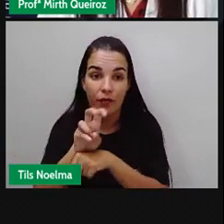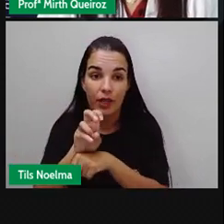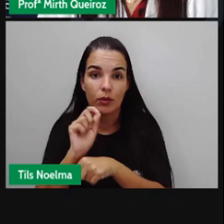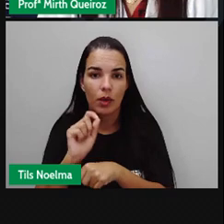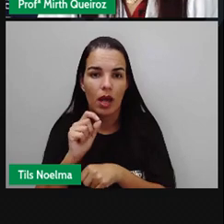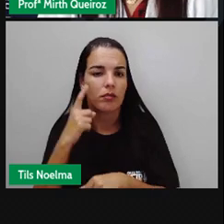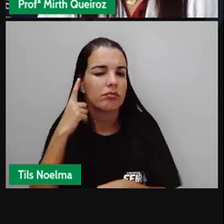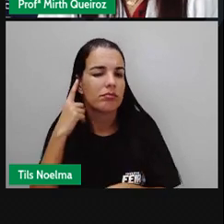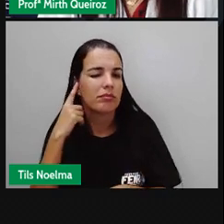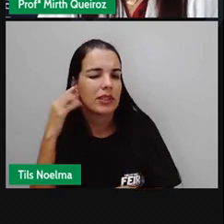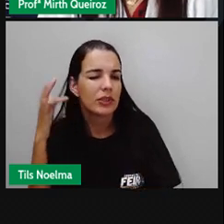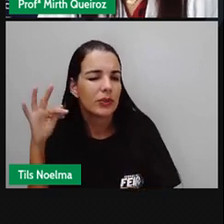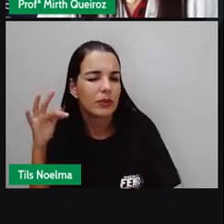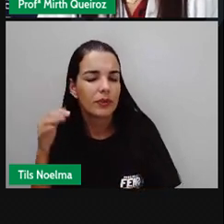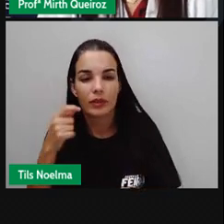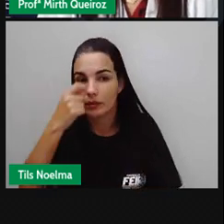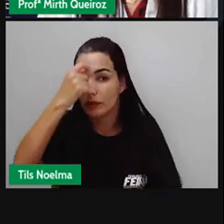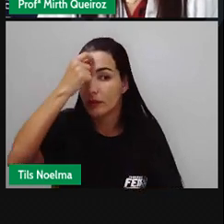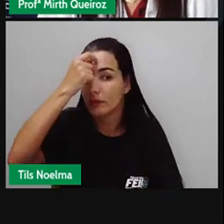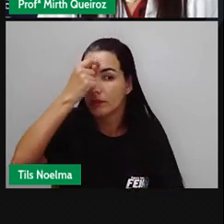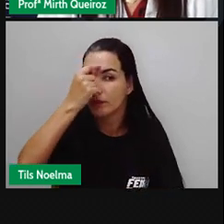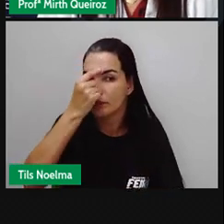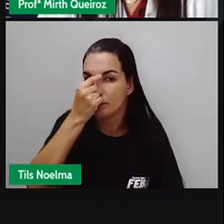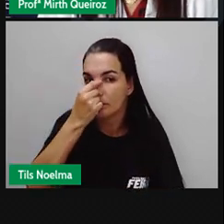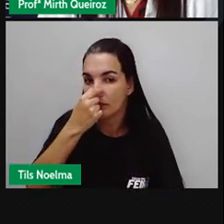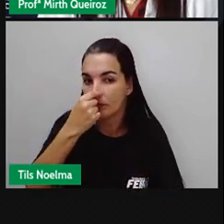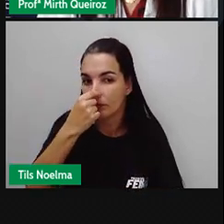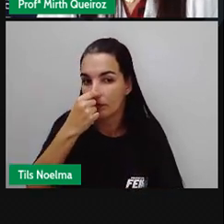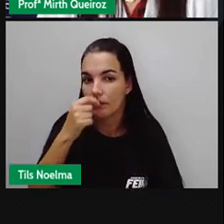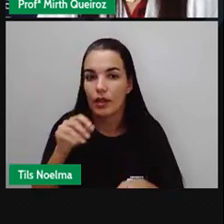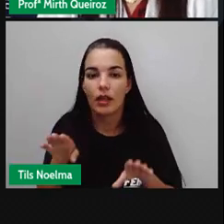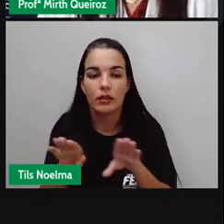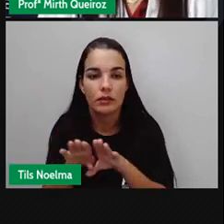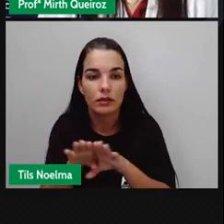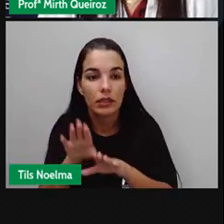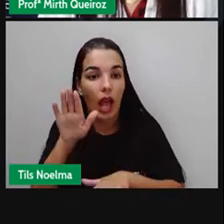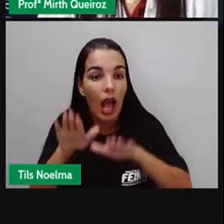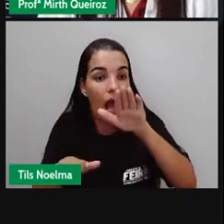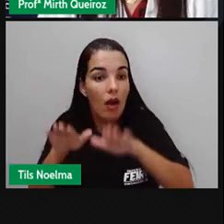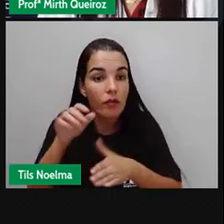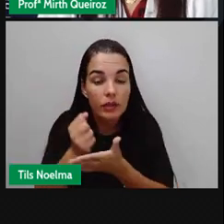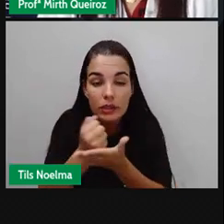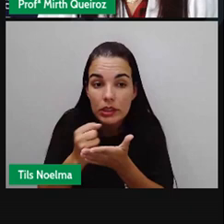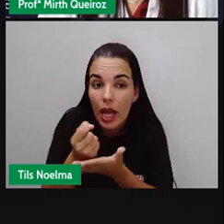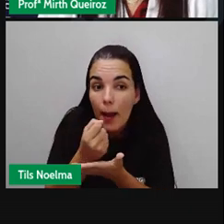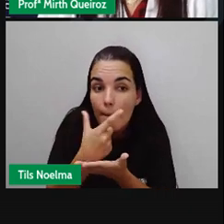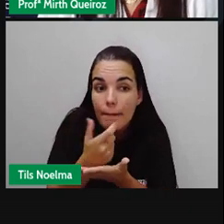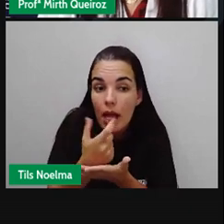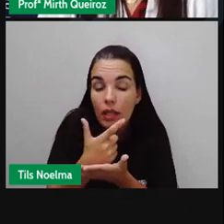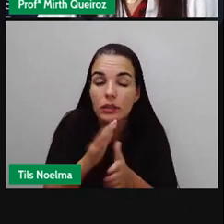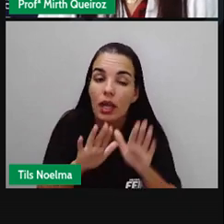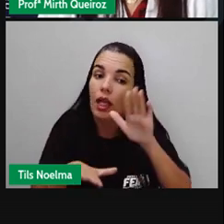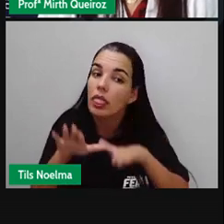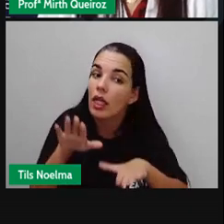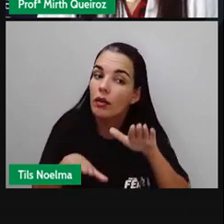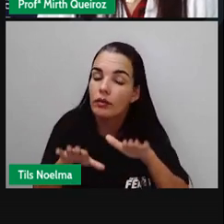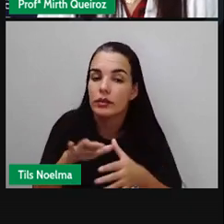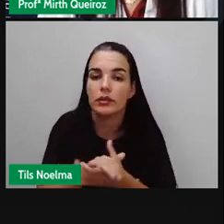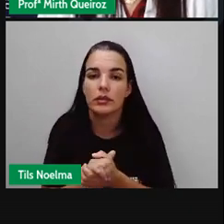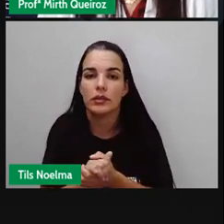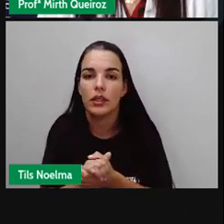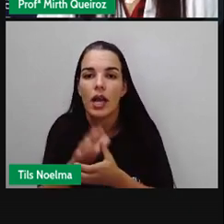infecção do ouvido e sinusite. É tratado por antibióticos? Talvez. Vai depender aí de quem é o causador.